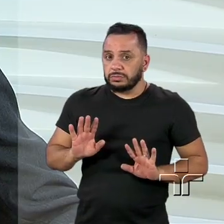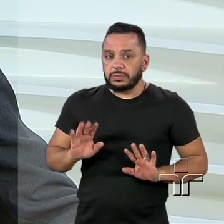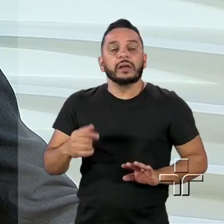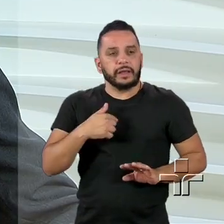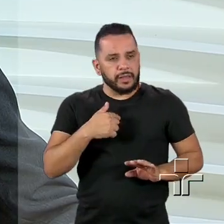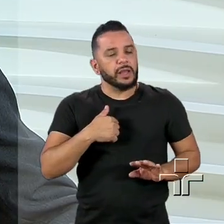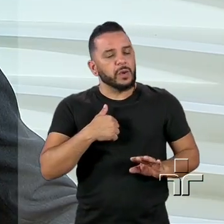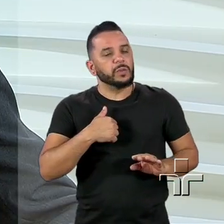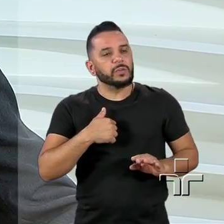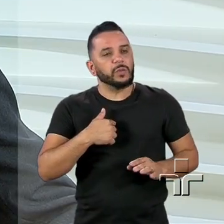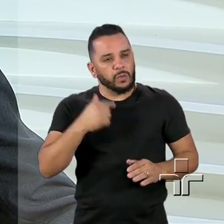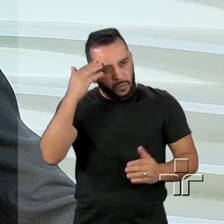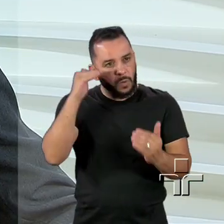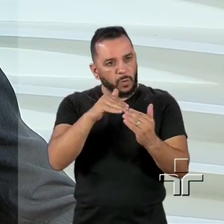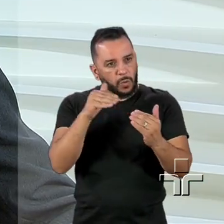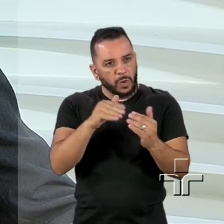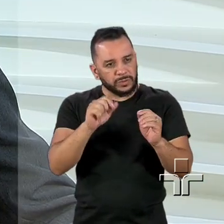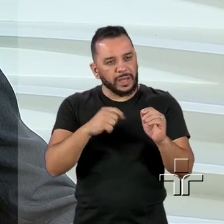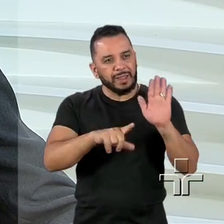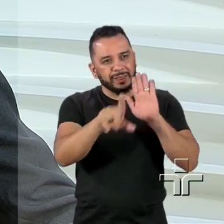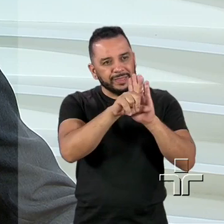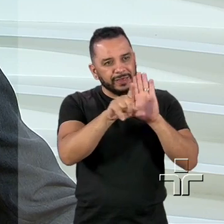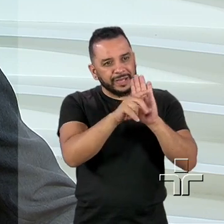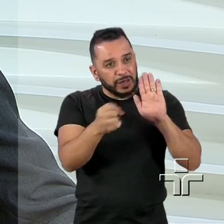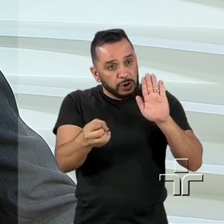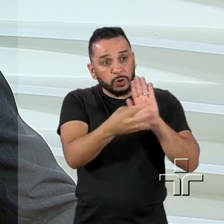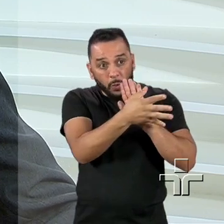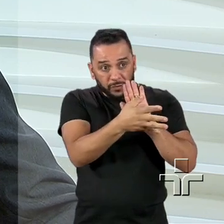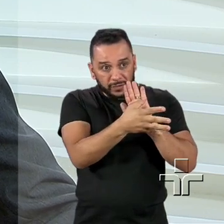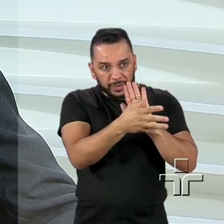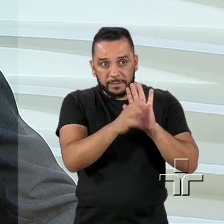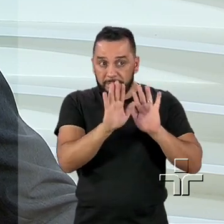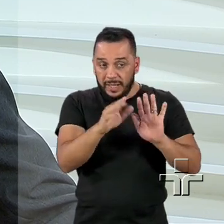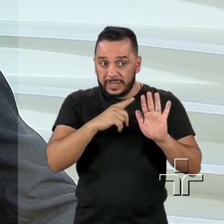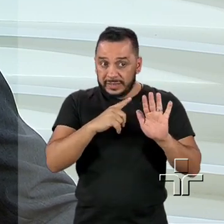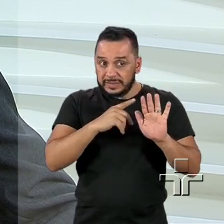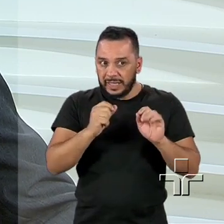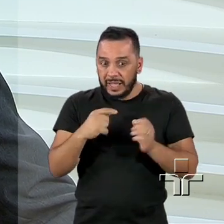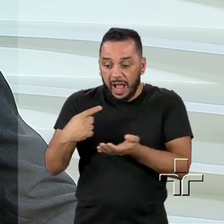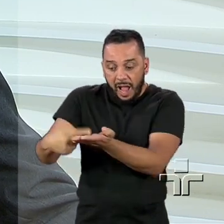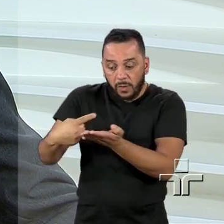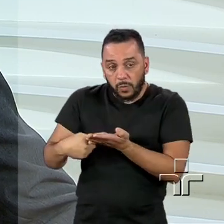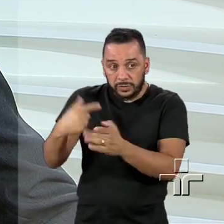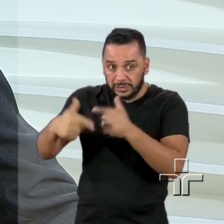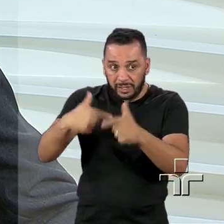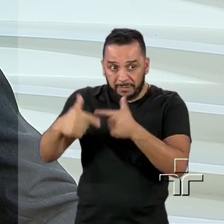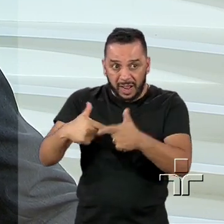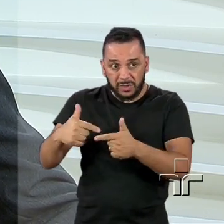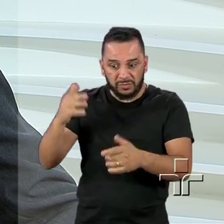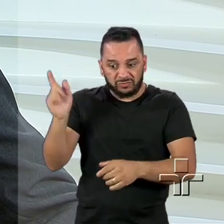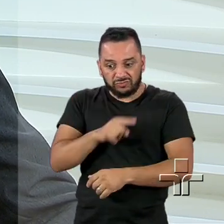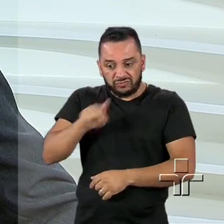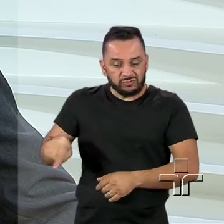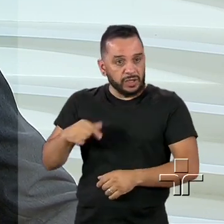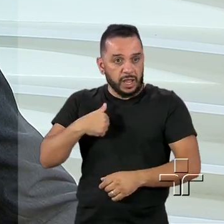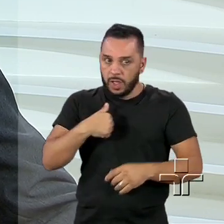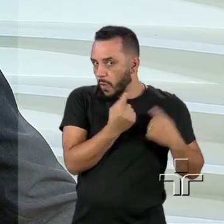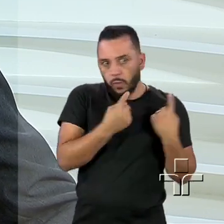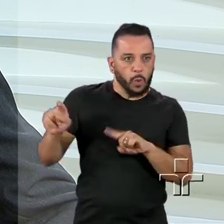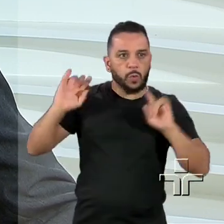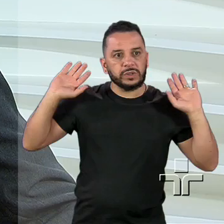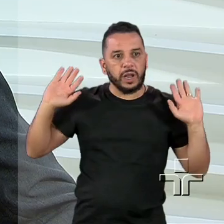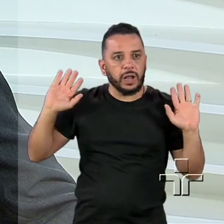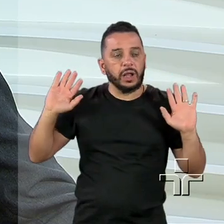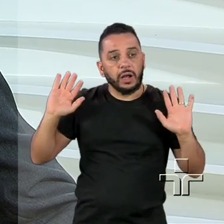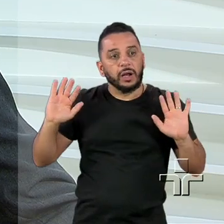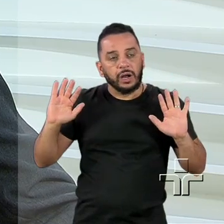modernização trabalhista. Eu sou contra o desmonte das relações de trabalho, que é o que aconteceu. E com uma falácia,